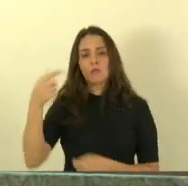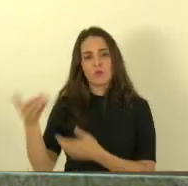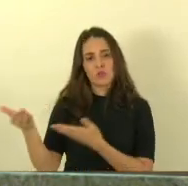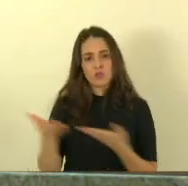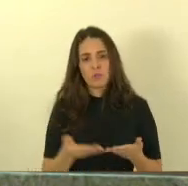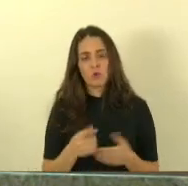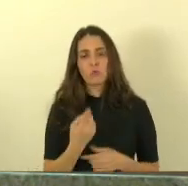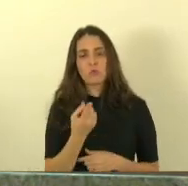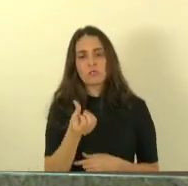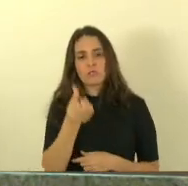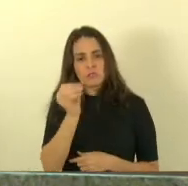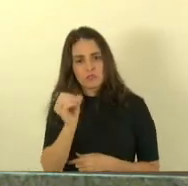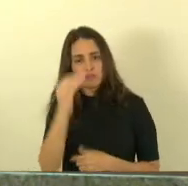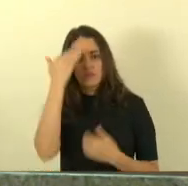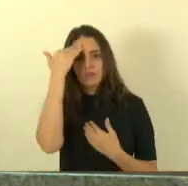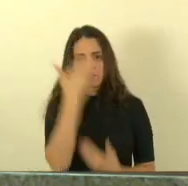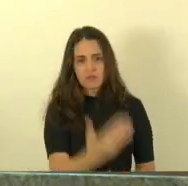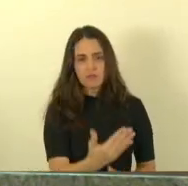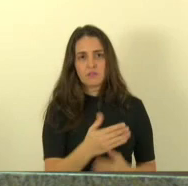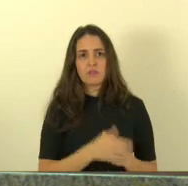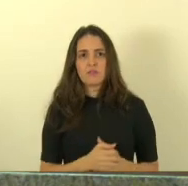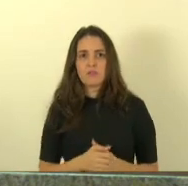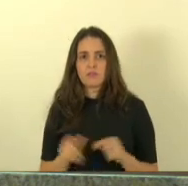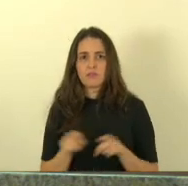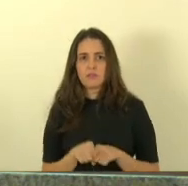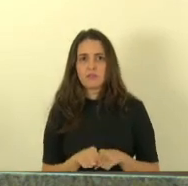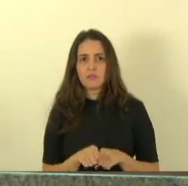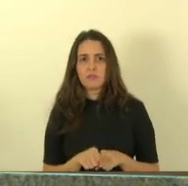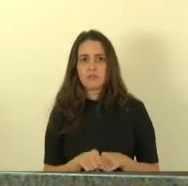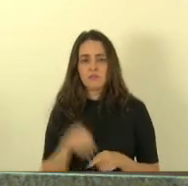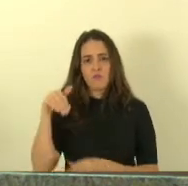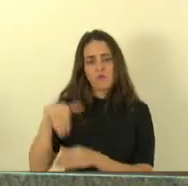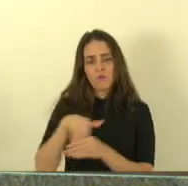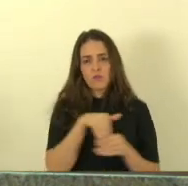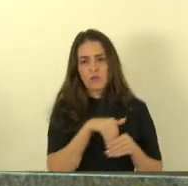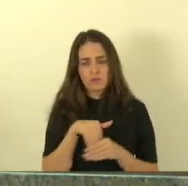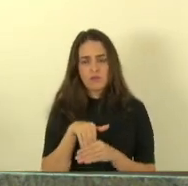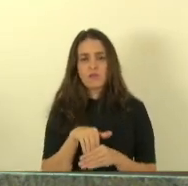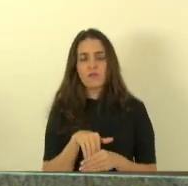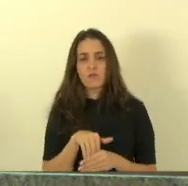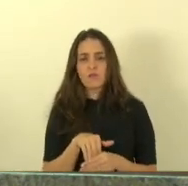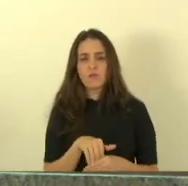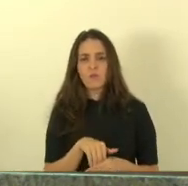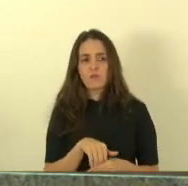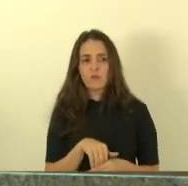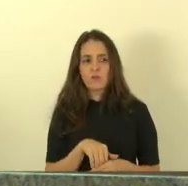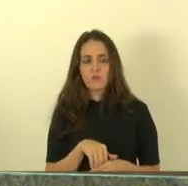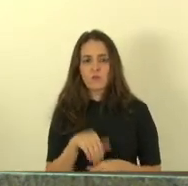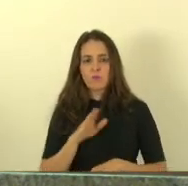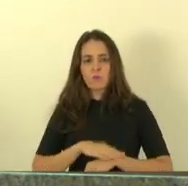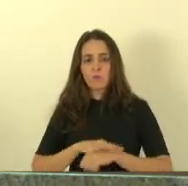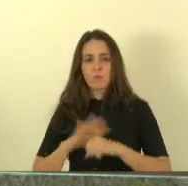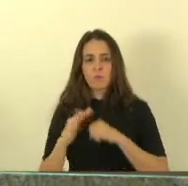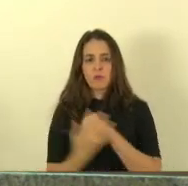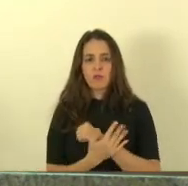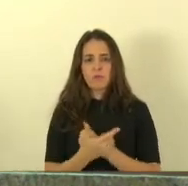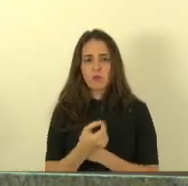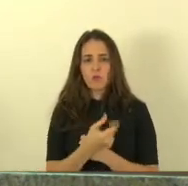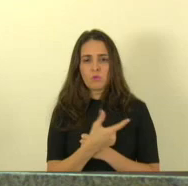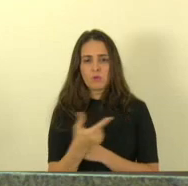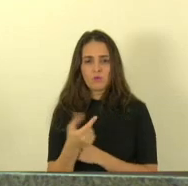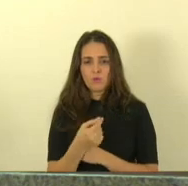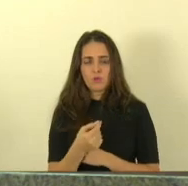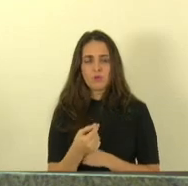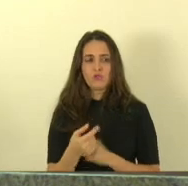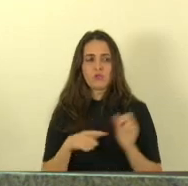para 160 então agradeço a vossa excelência bem como na votação onde na época da pandemia em 2020 nós apresentamos um